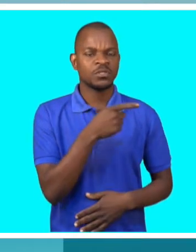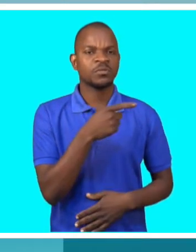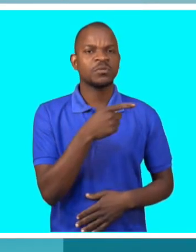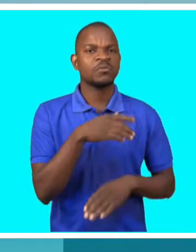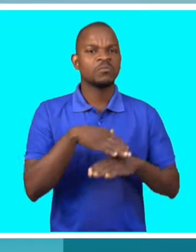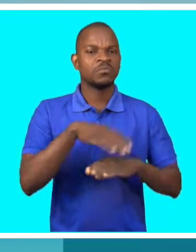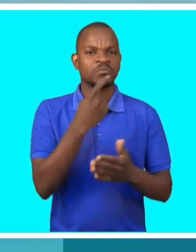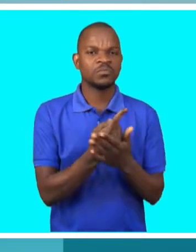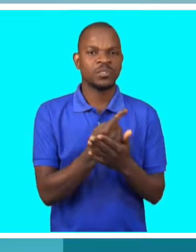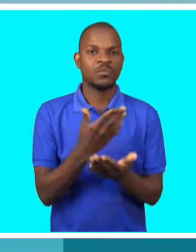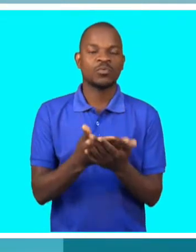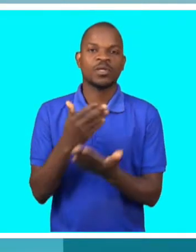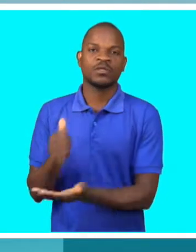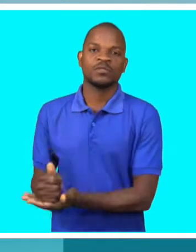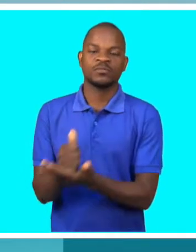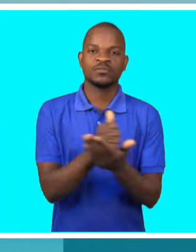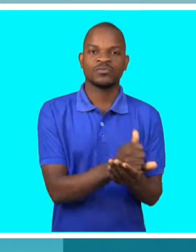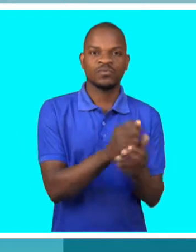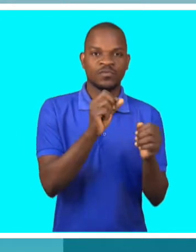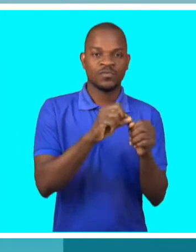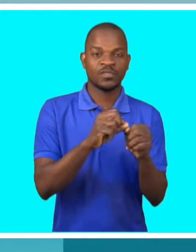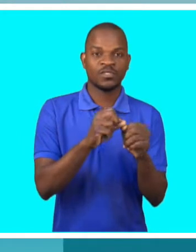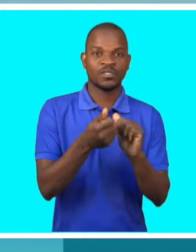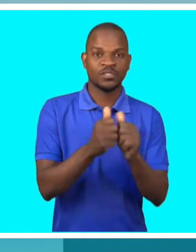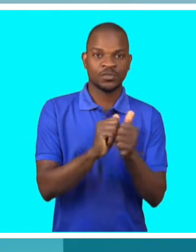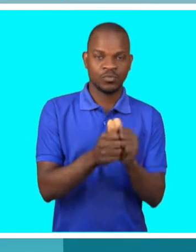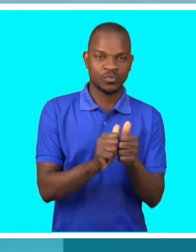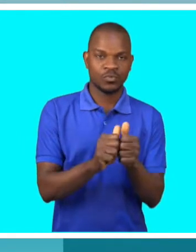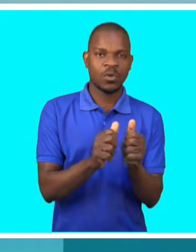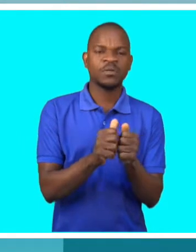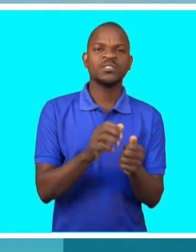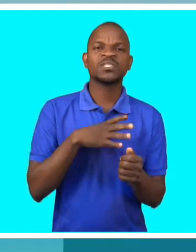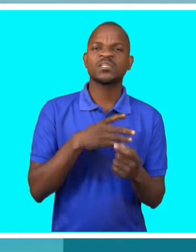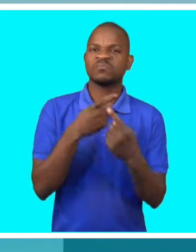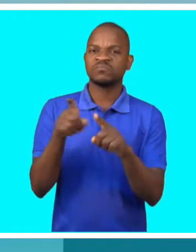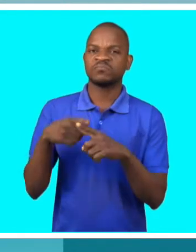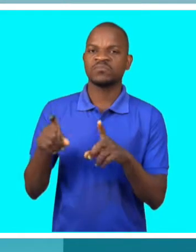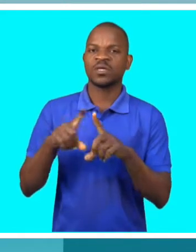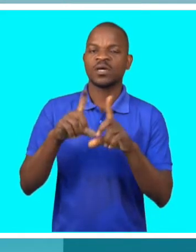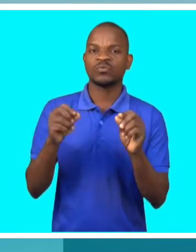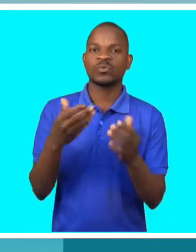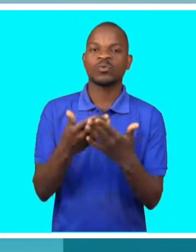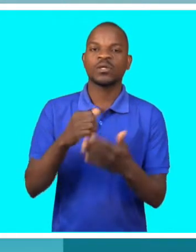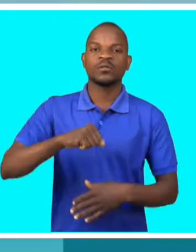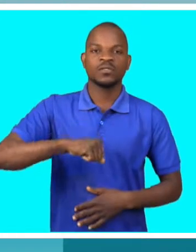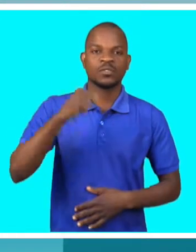jovem para praticar o desporto, que o desporto, de tudo que ele tem, graças ao desporto.